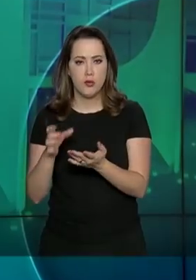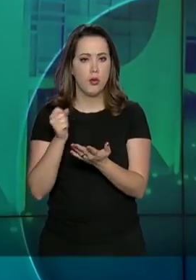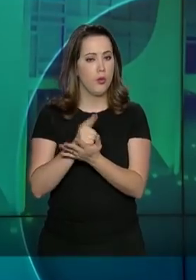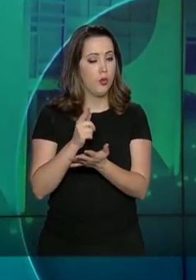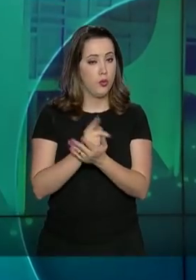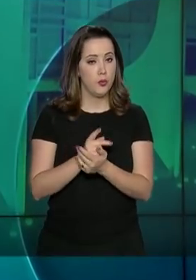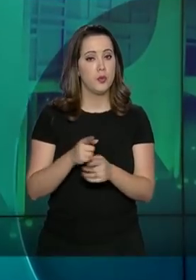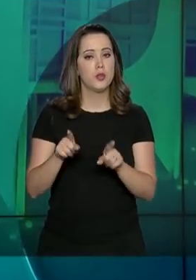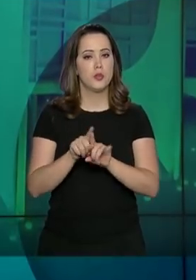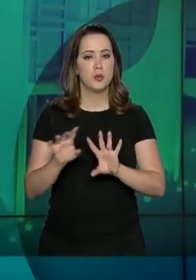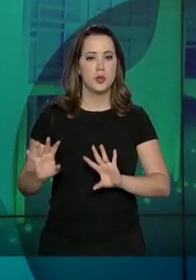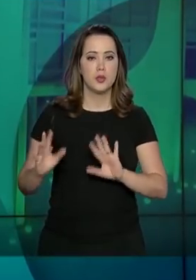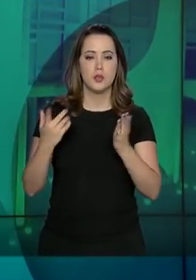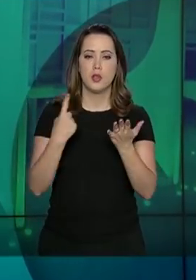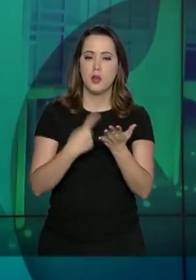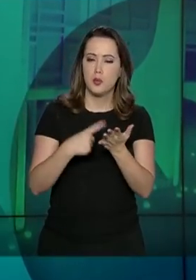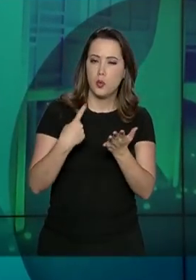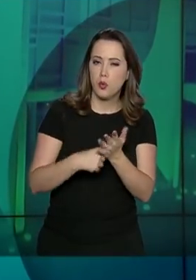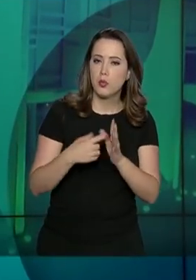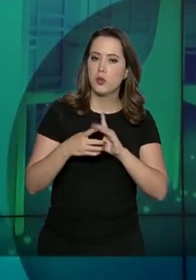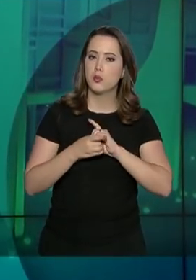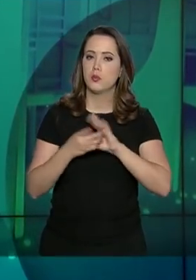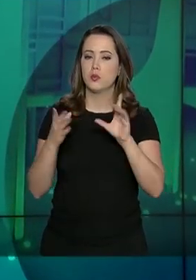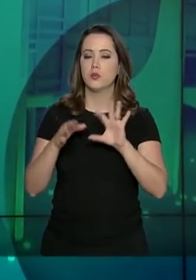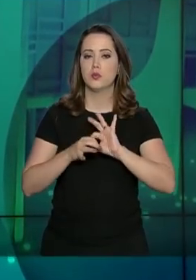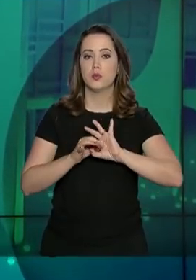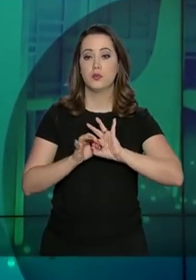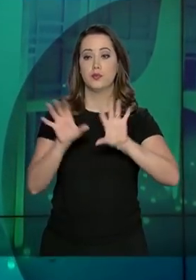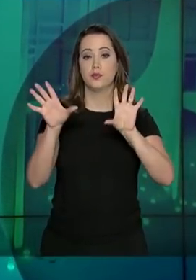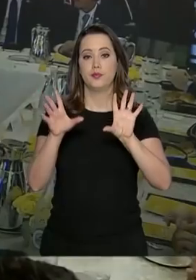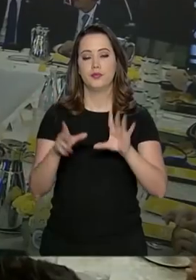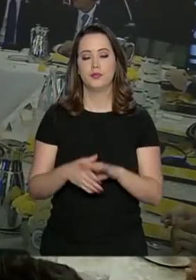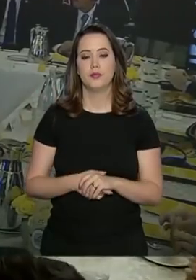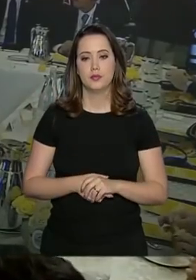países também celebram a democracia e a liberdade.